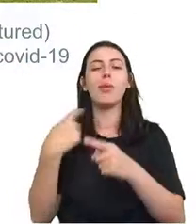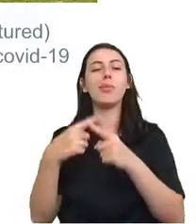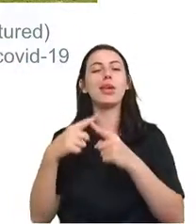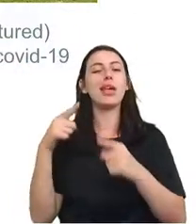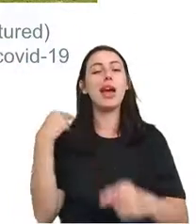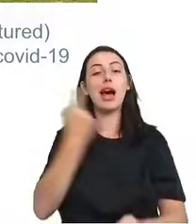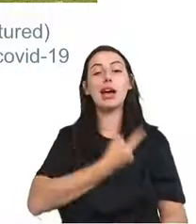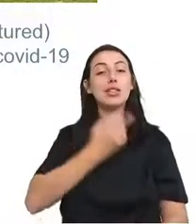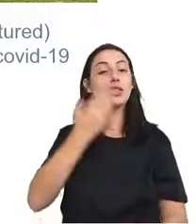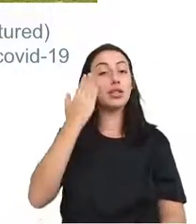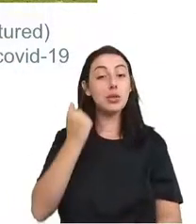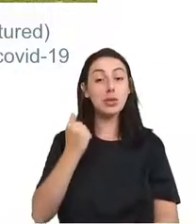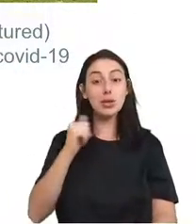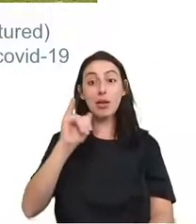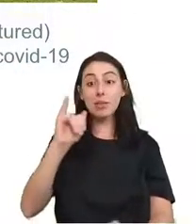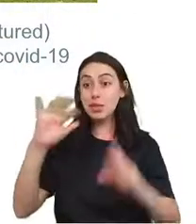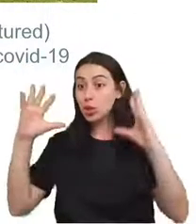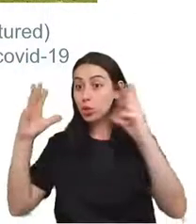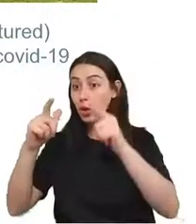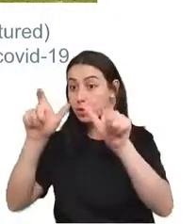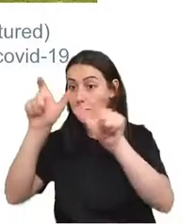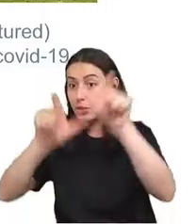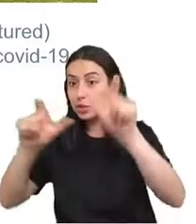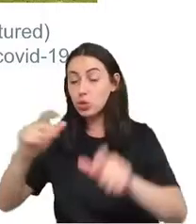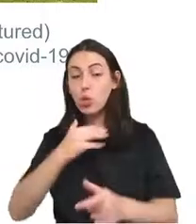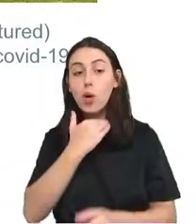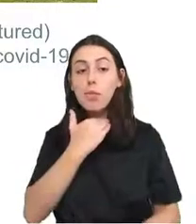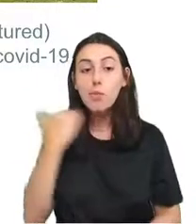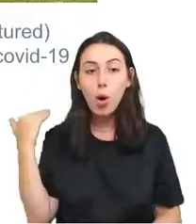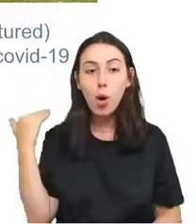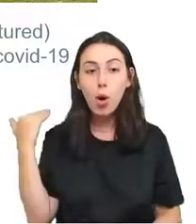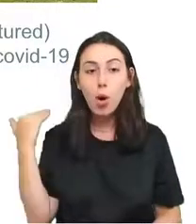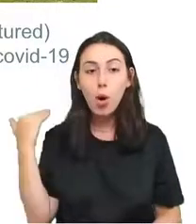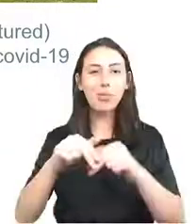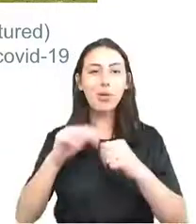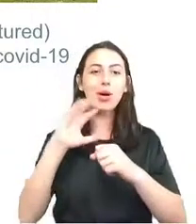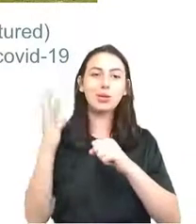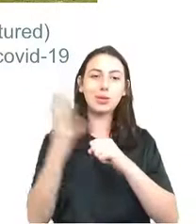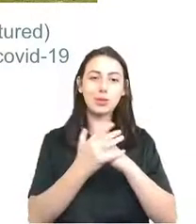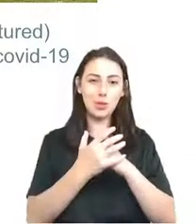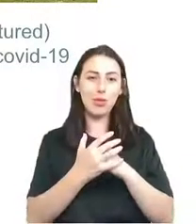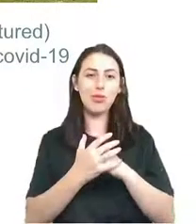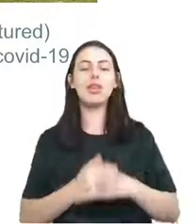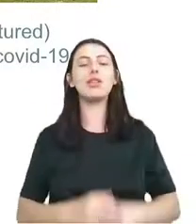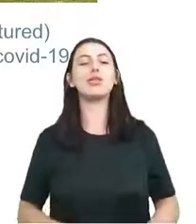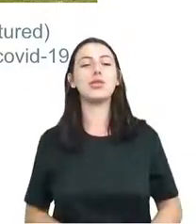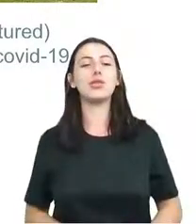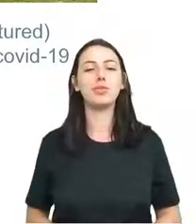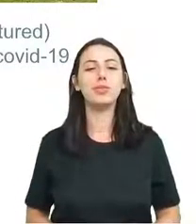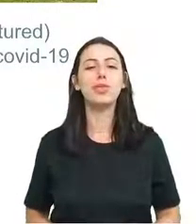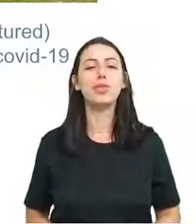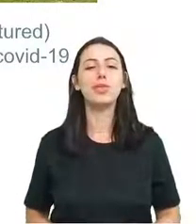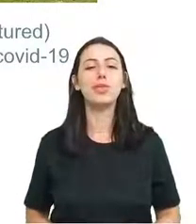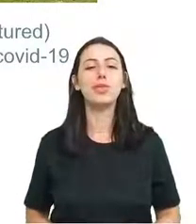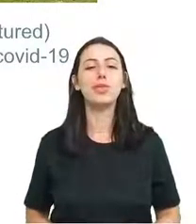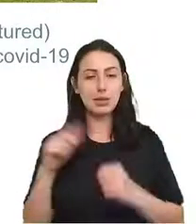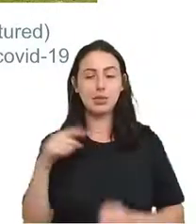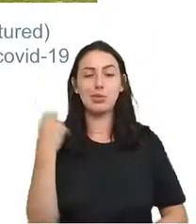mortes por Covid entraram na contagem oficial. Para termos uma noção de quanto, quão grande é essa